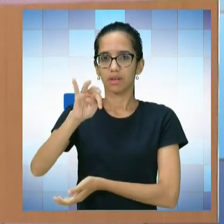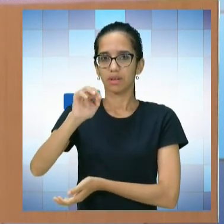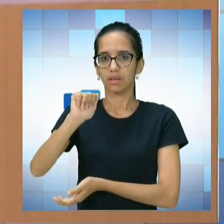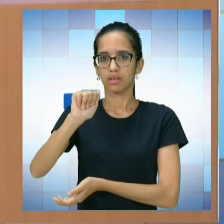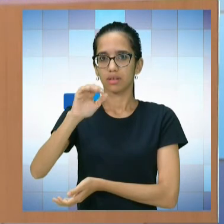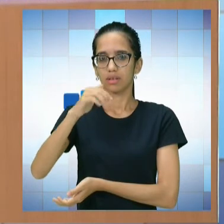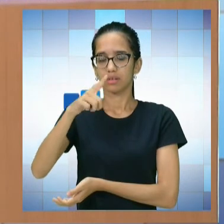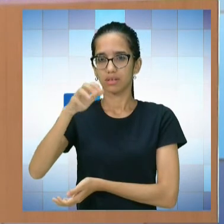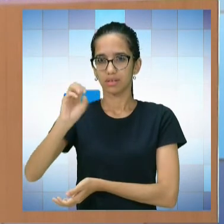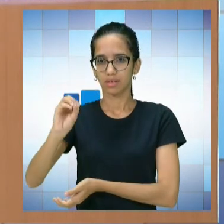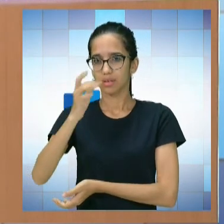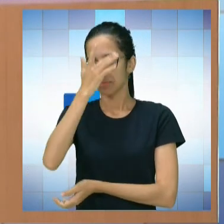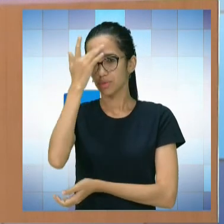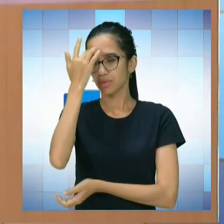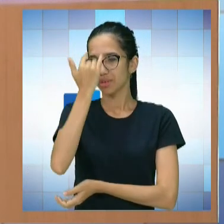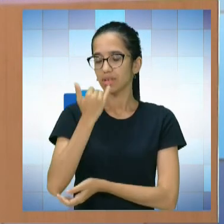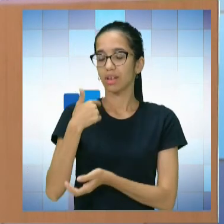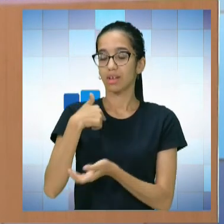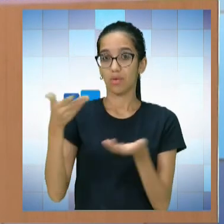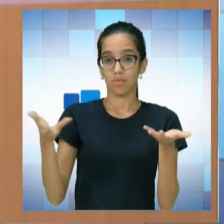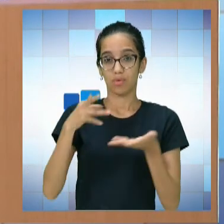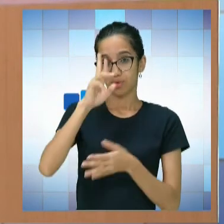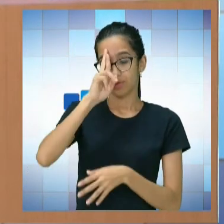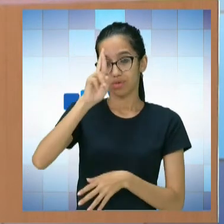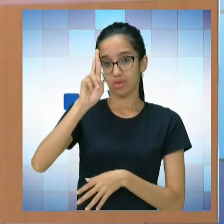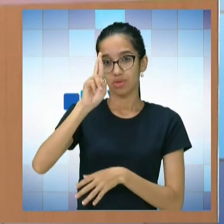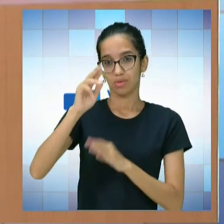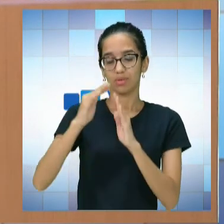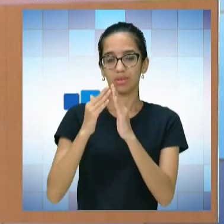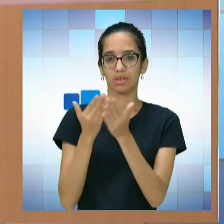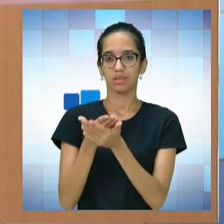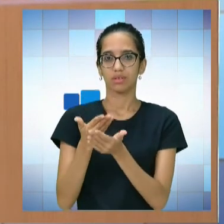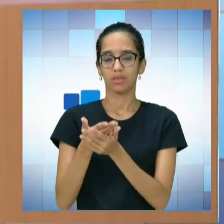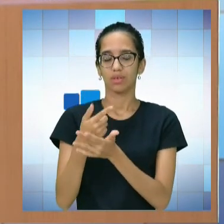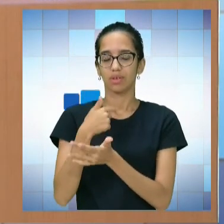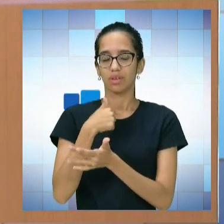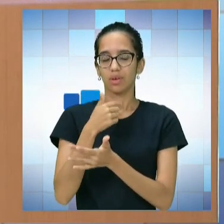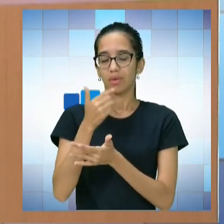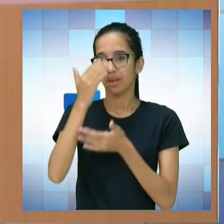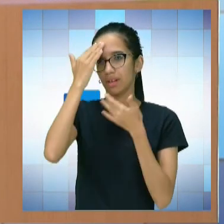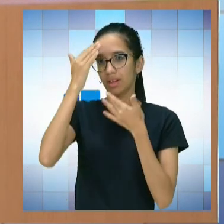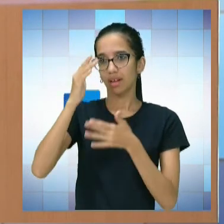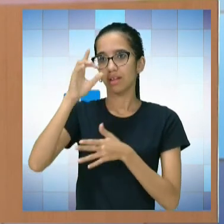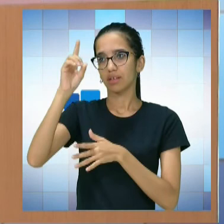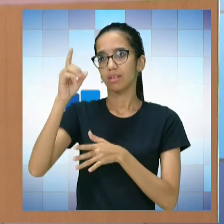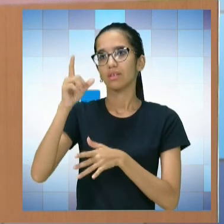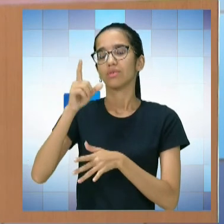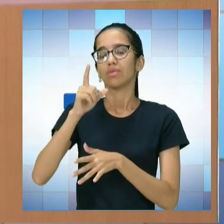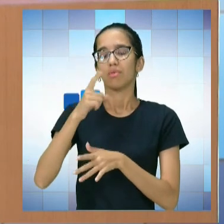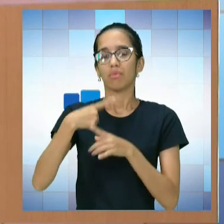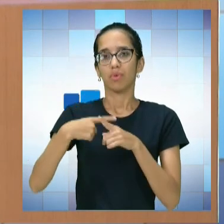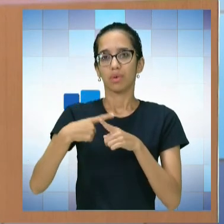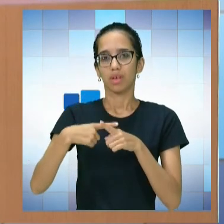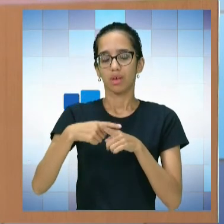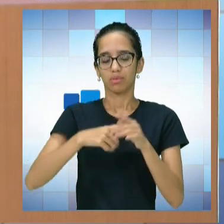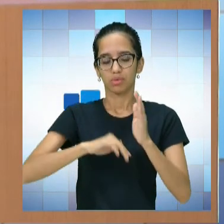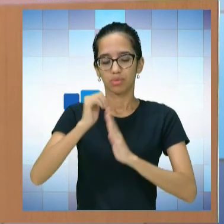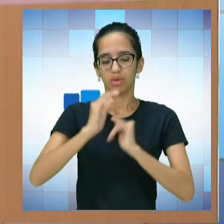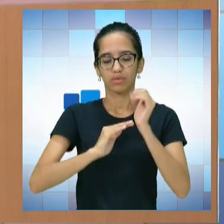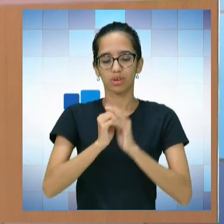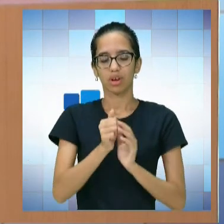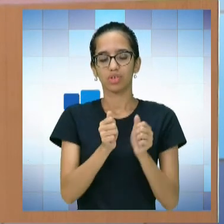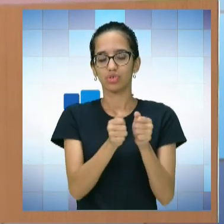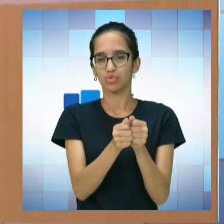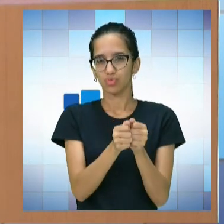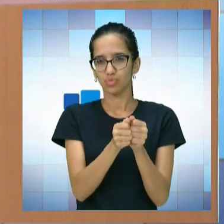escola e, graças a Deus, que tenho nessa equipe de profissionais que trabalham na nossa